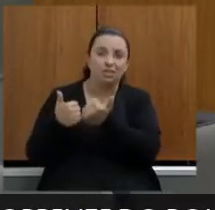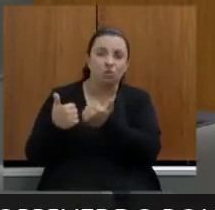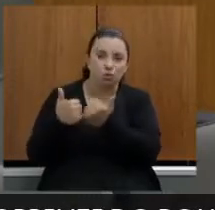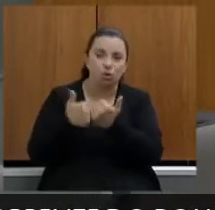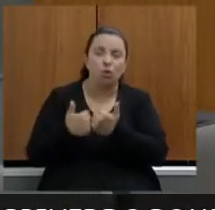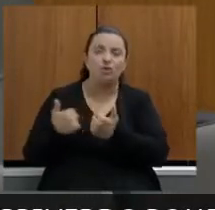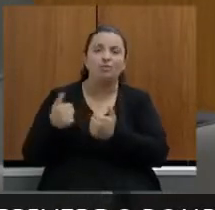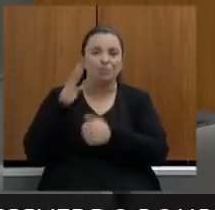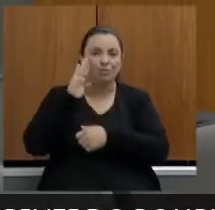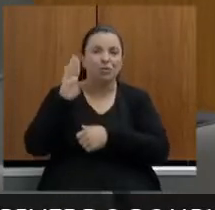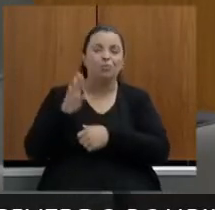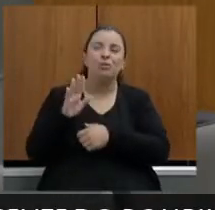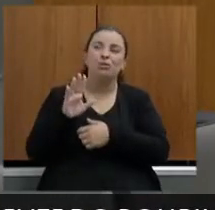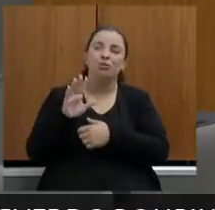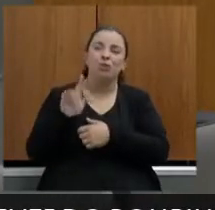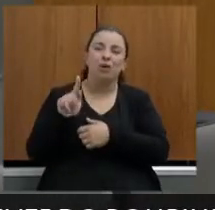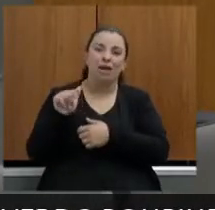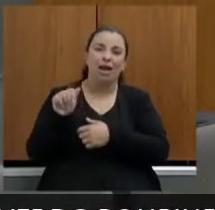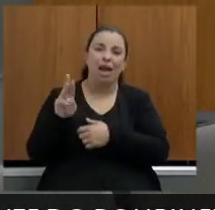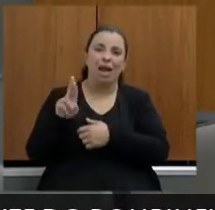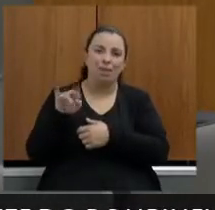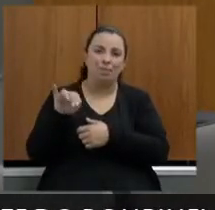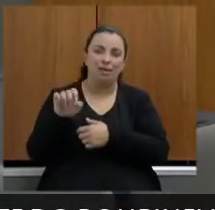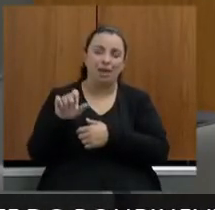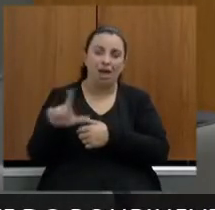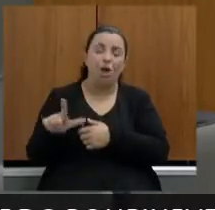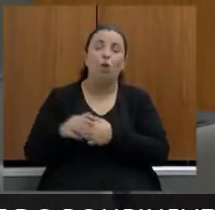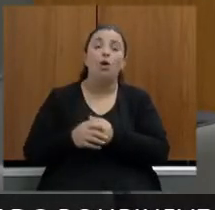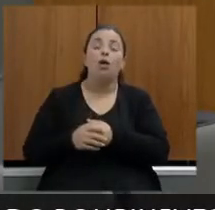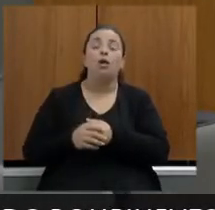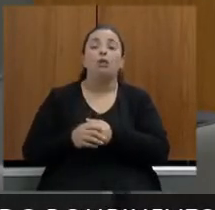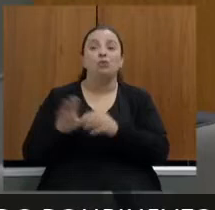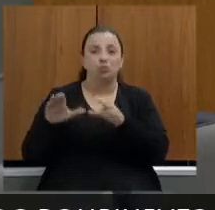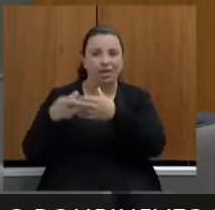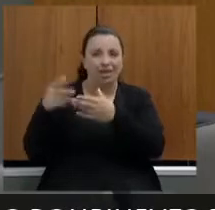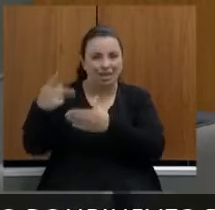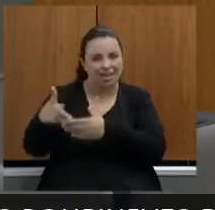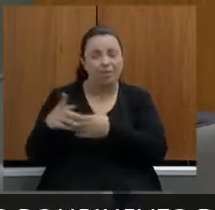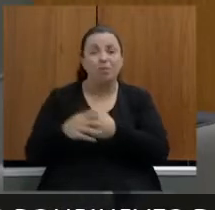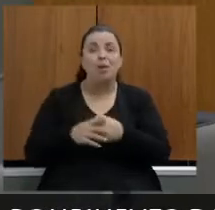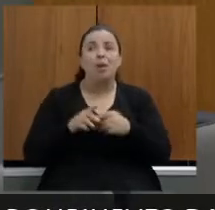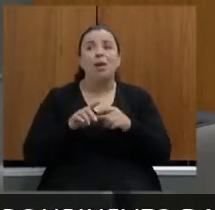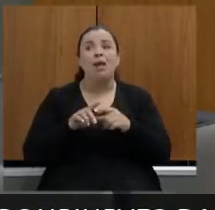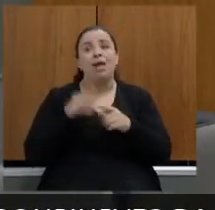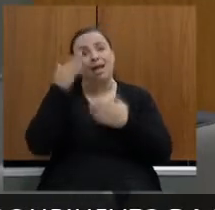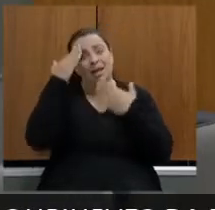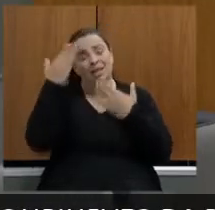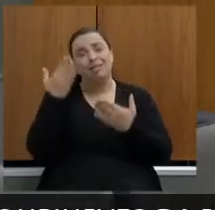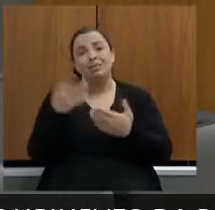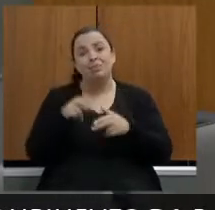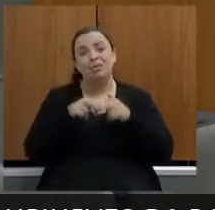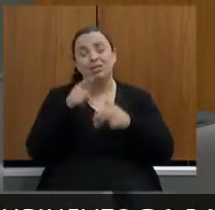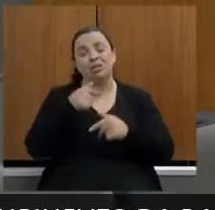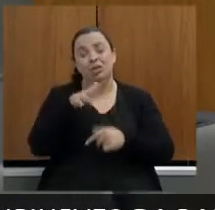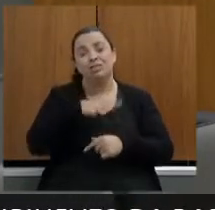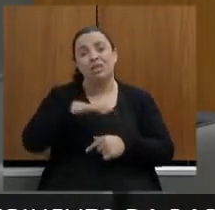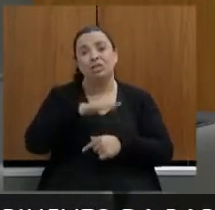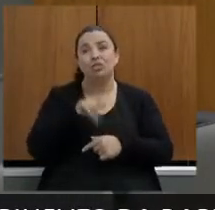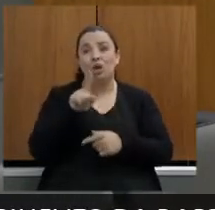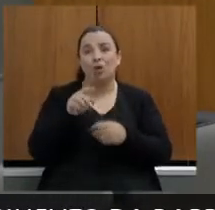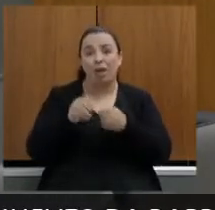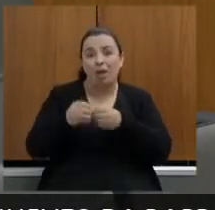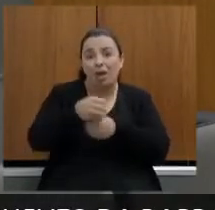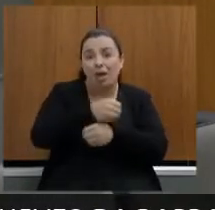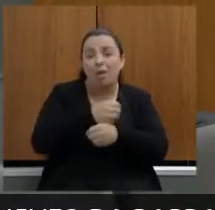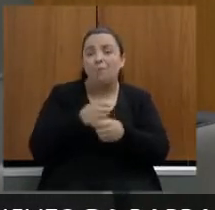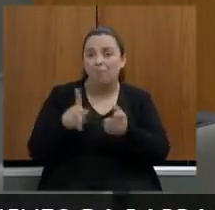Gabriel Farjado então assim agradecer imensamente porque a nossa região a região metropolitana ela precisa de